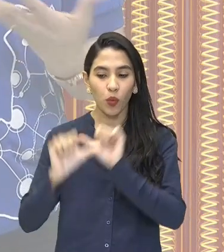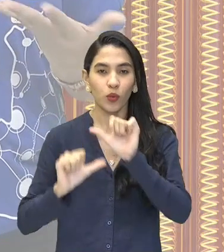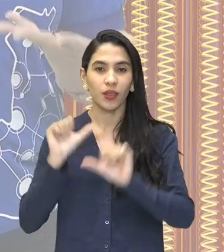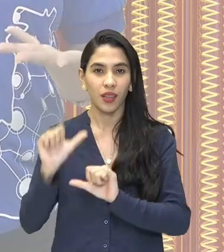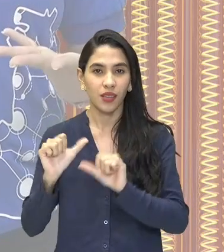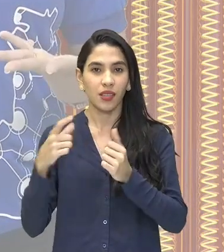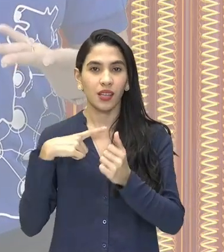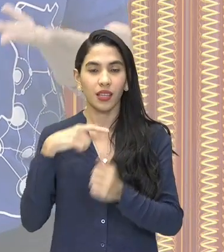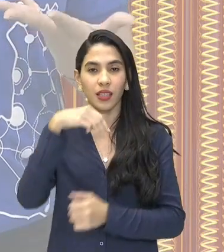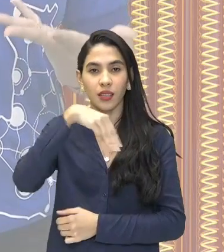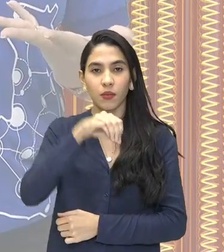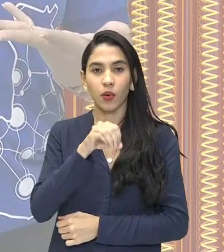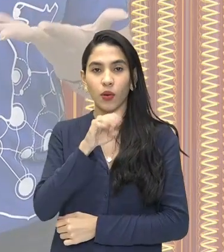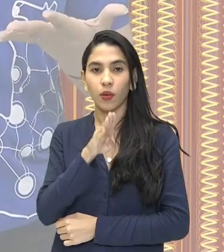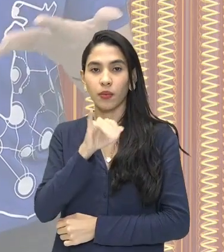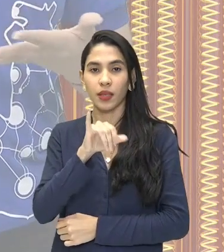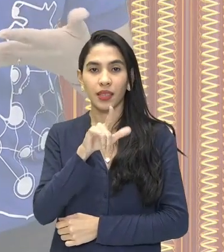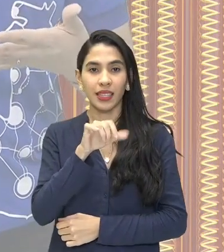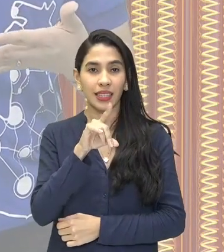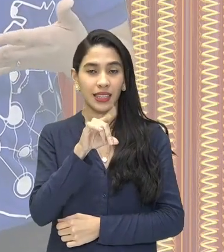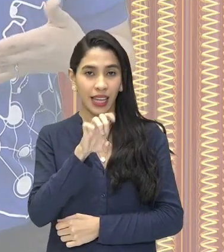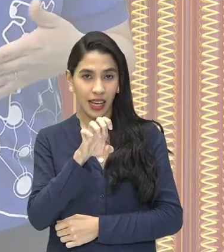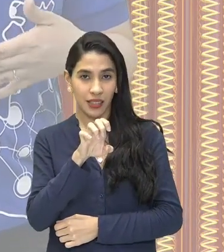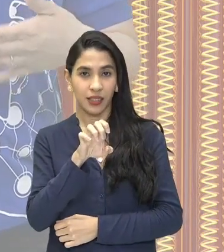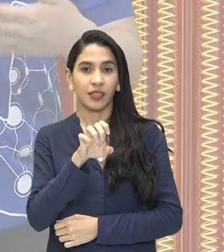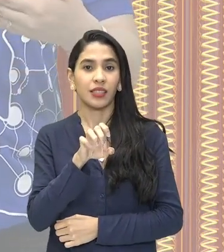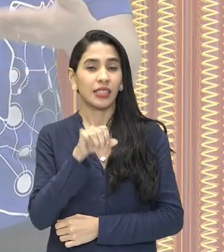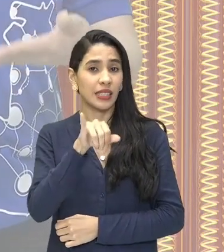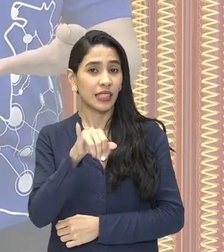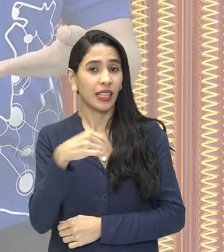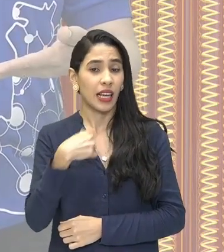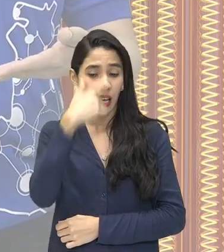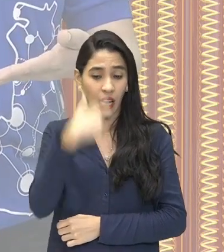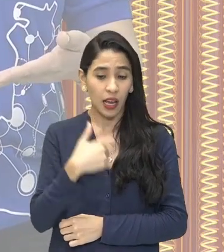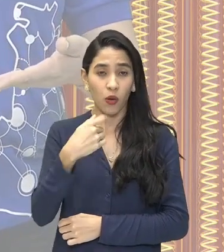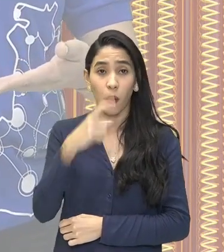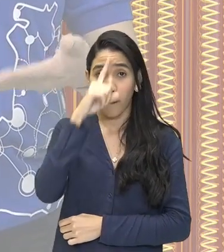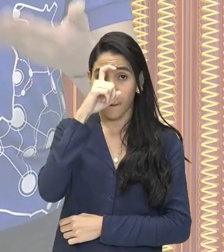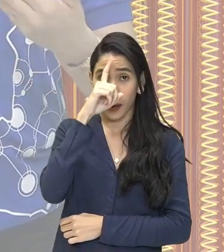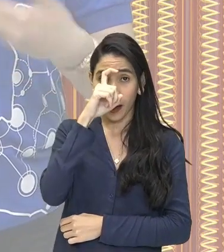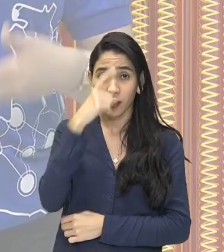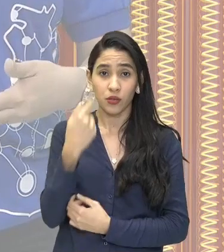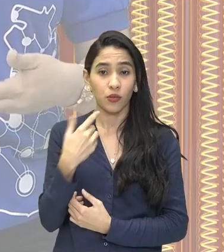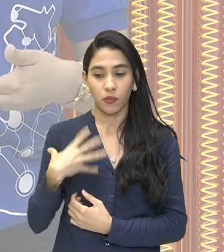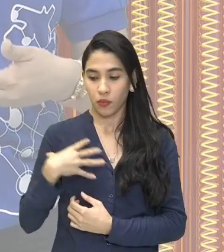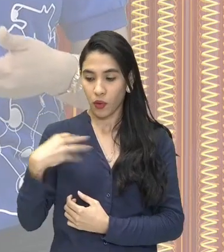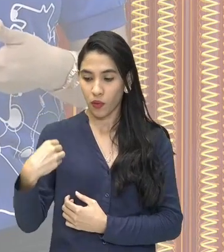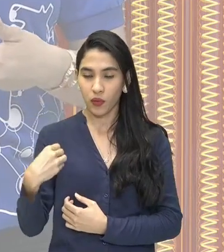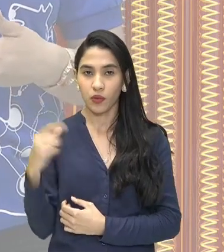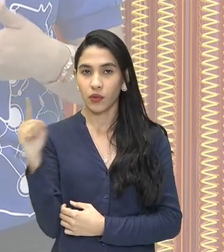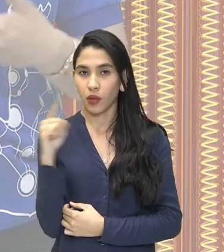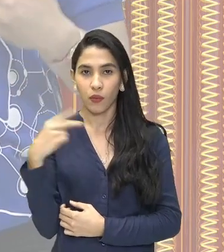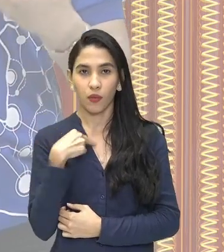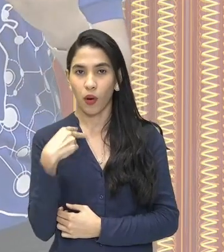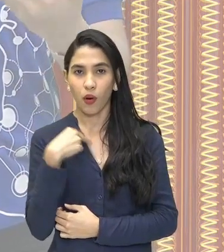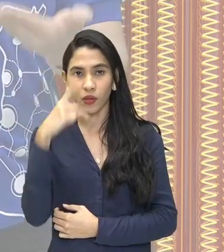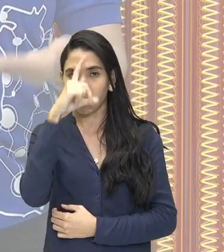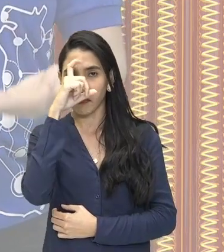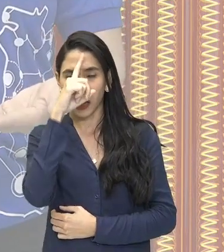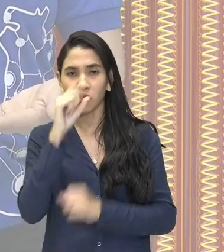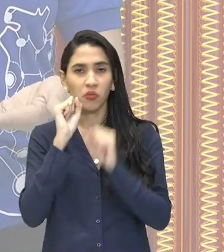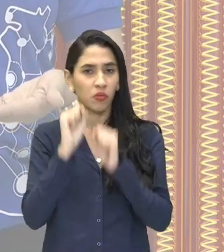essa mobilidade. Então, se eu sou médico, necessariamente meu filho não deve ser médico. Ele pode seguir ali